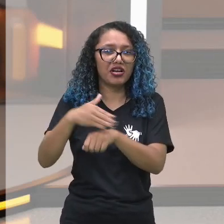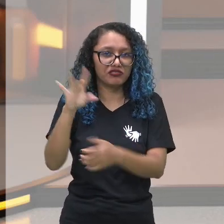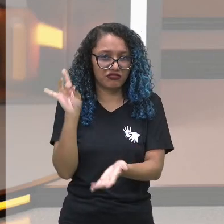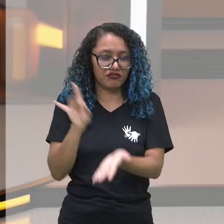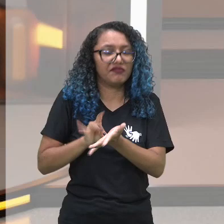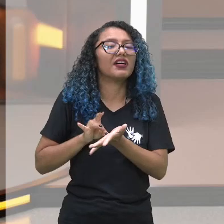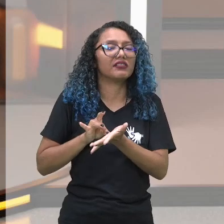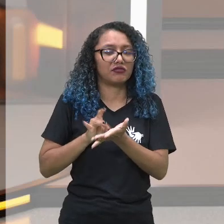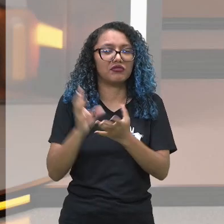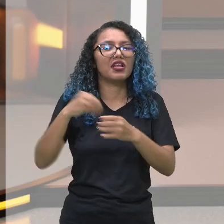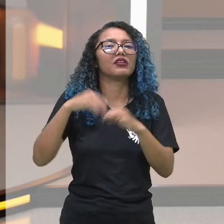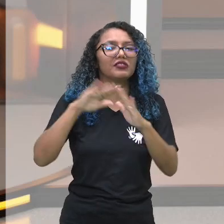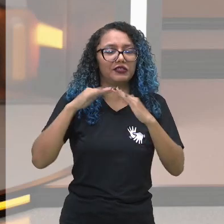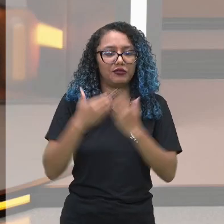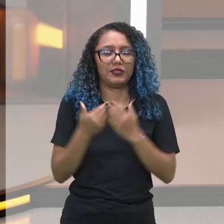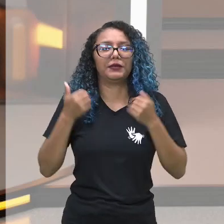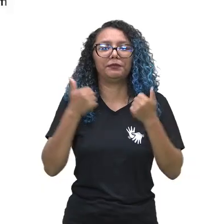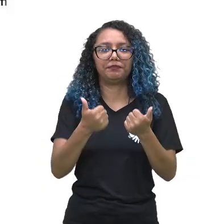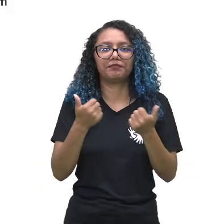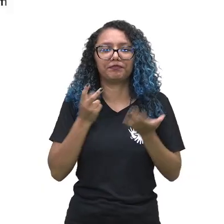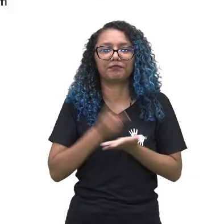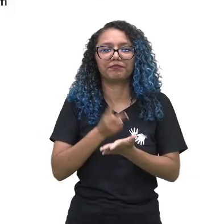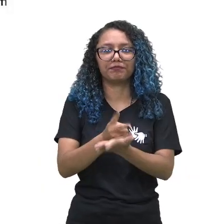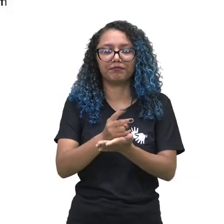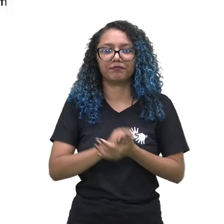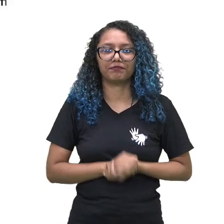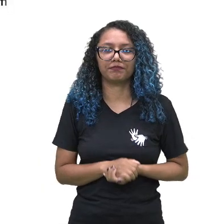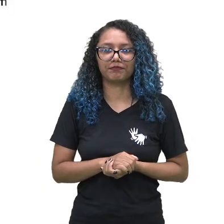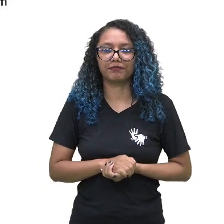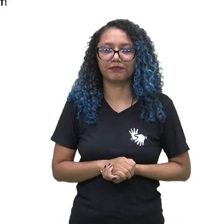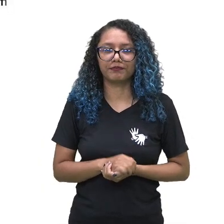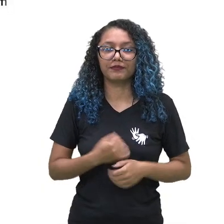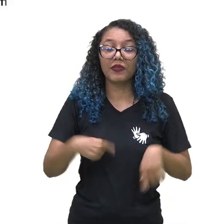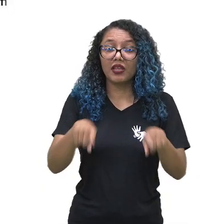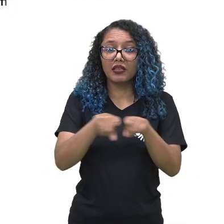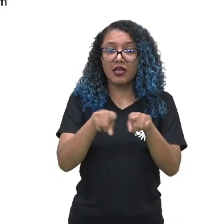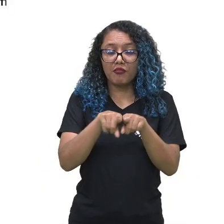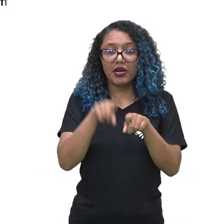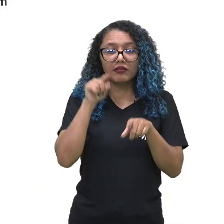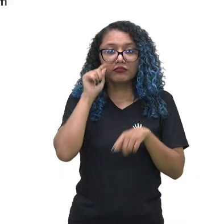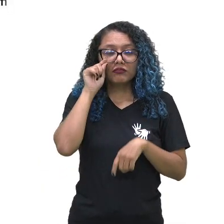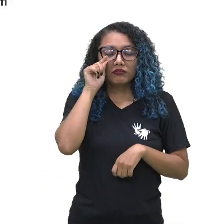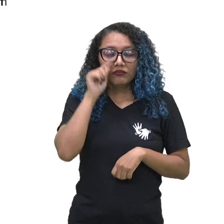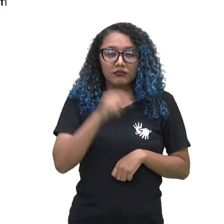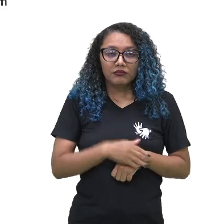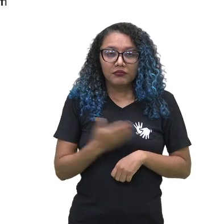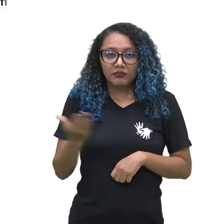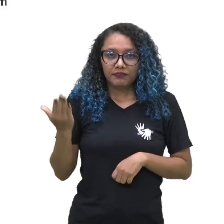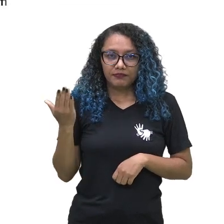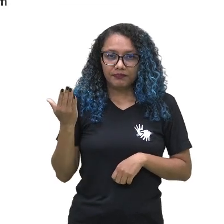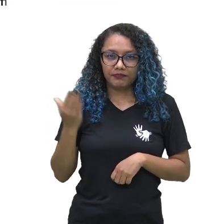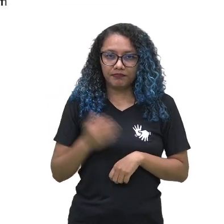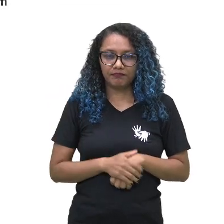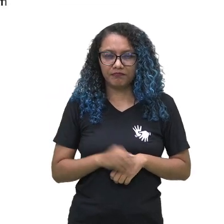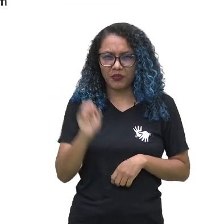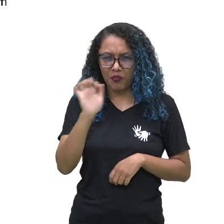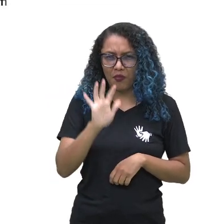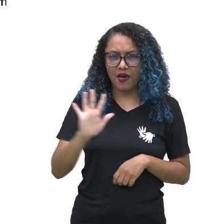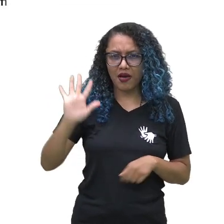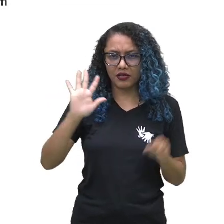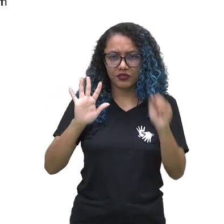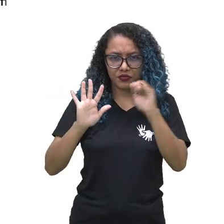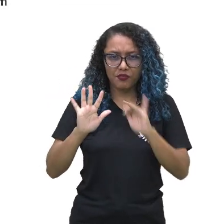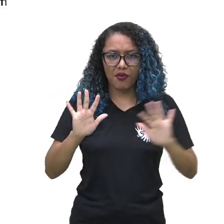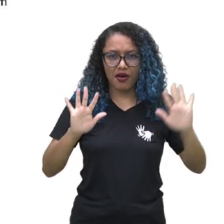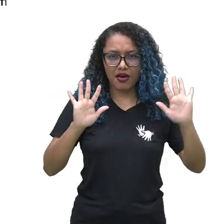no seu espaço escolar. Ok? Vamos continuar. Temos a diversidade cultural. Olha aí, observem essa